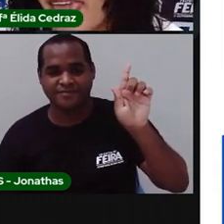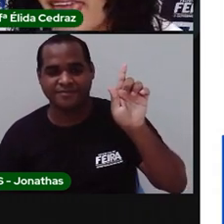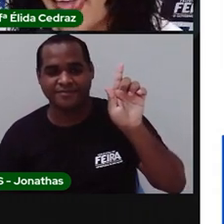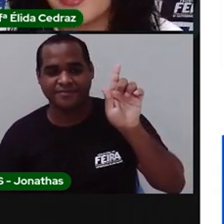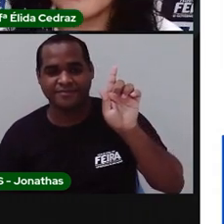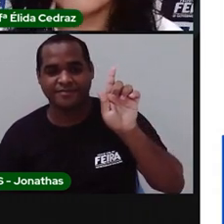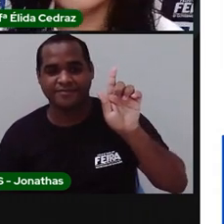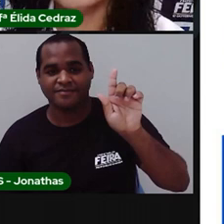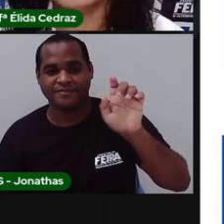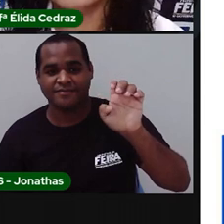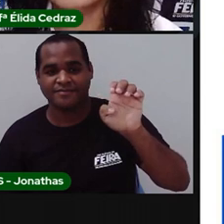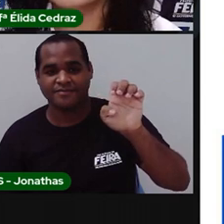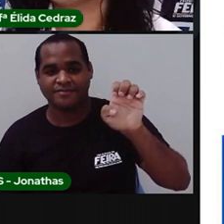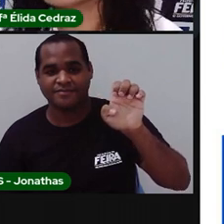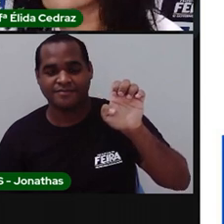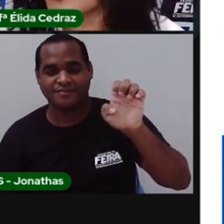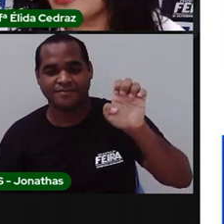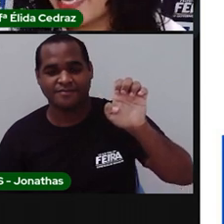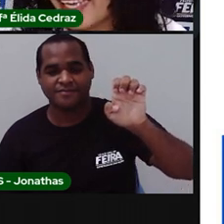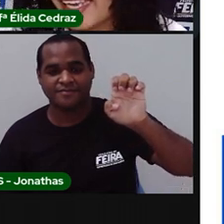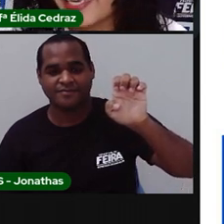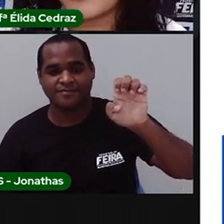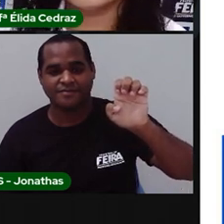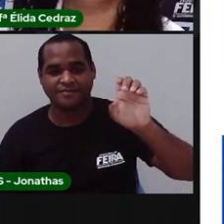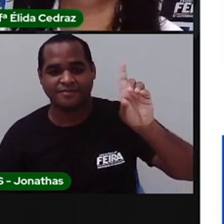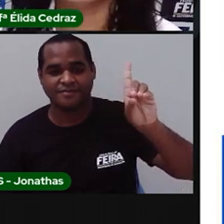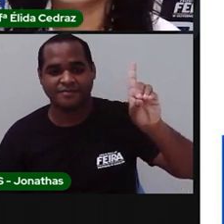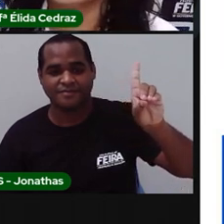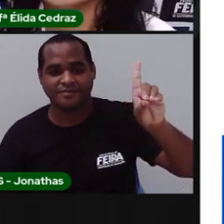E. D.